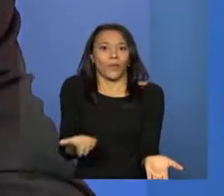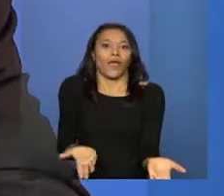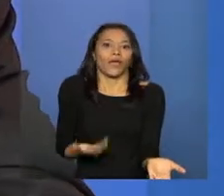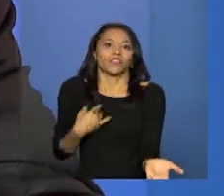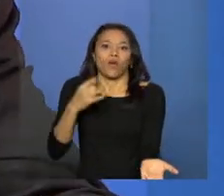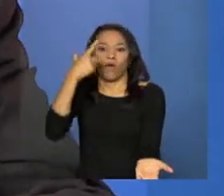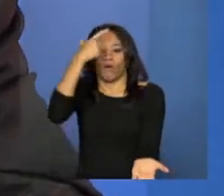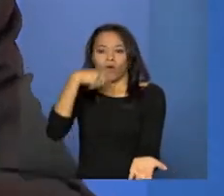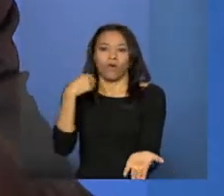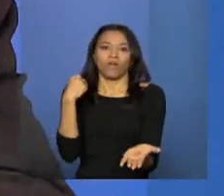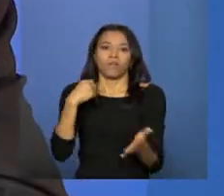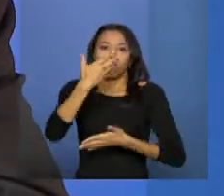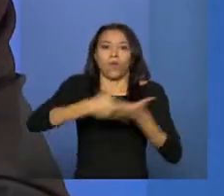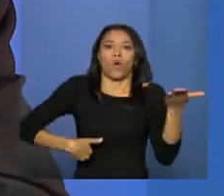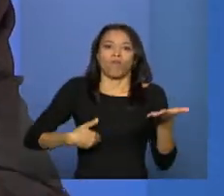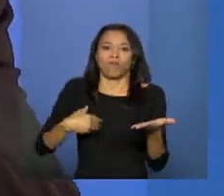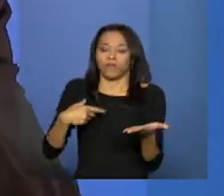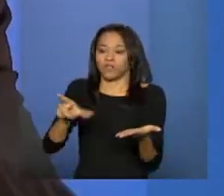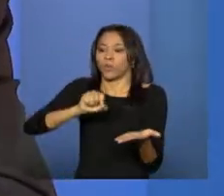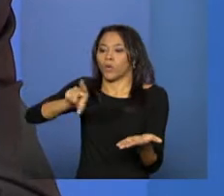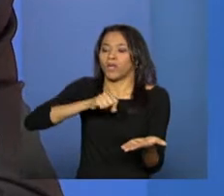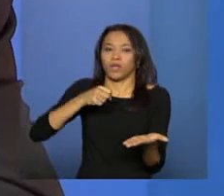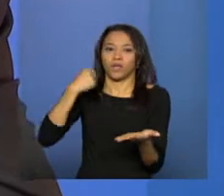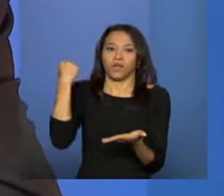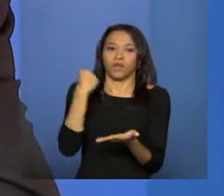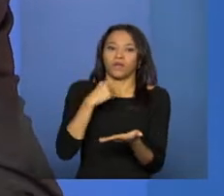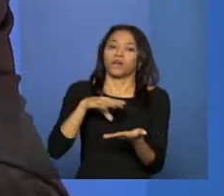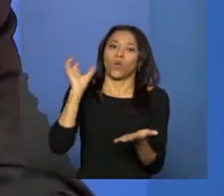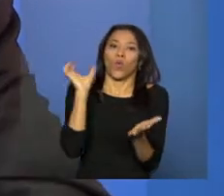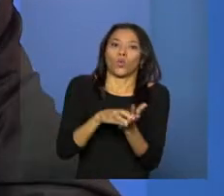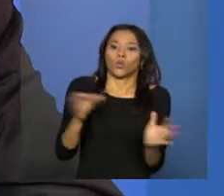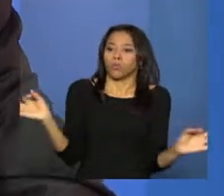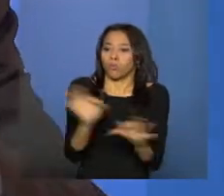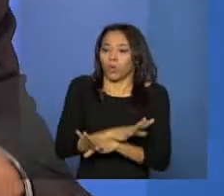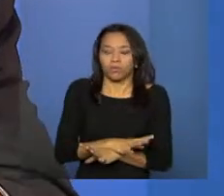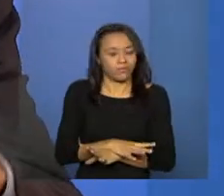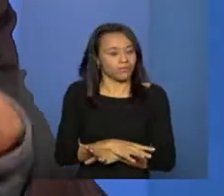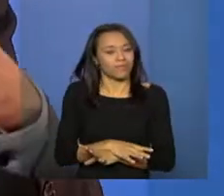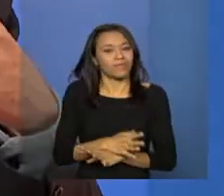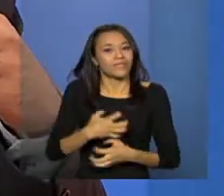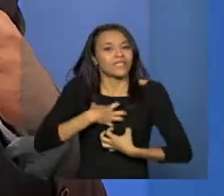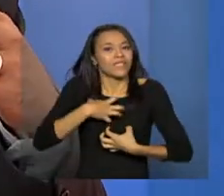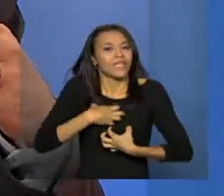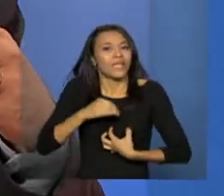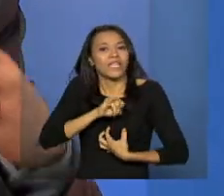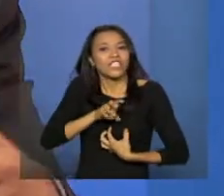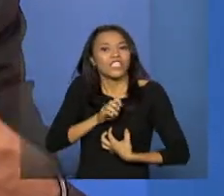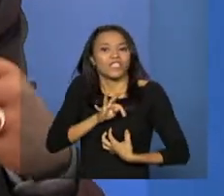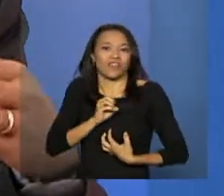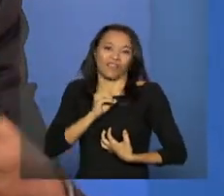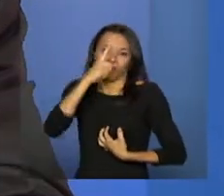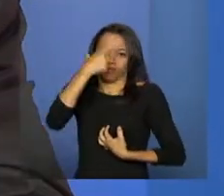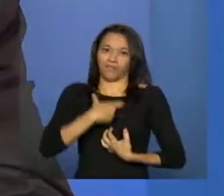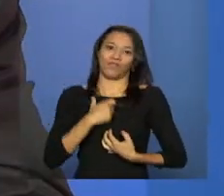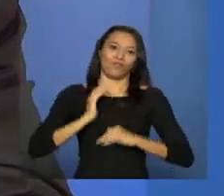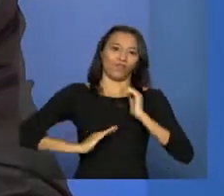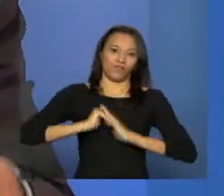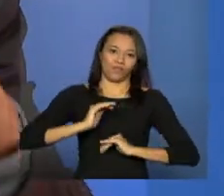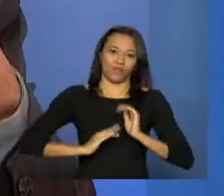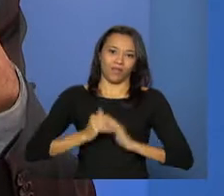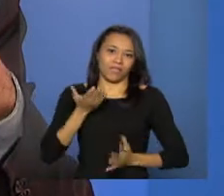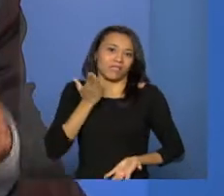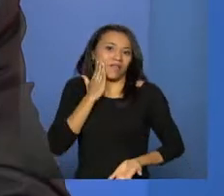concurso, é um concurso mas que desenhe, que no edital tenha um desenho do perfil